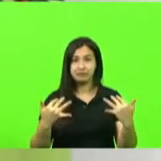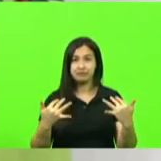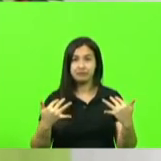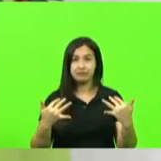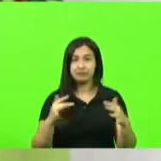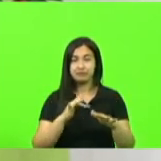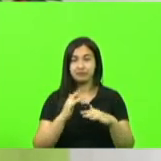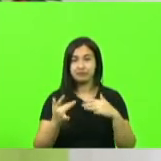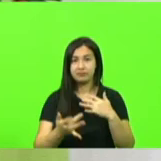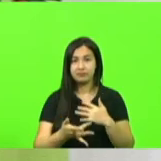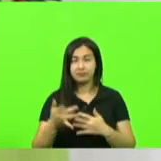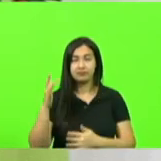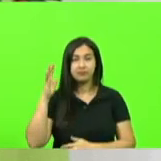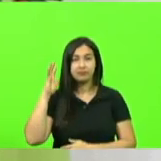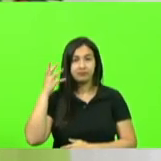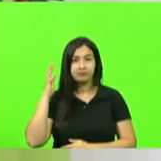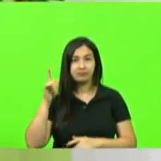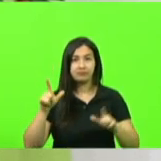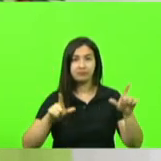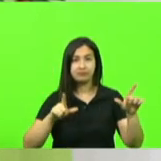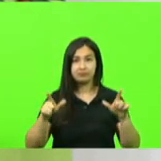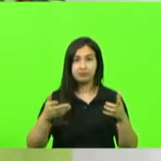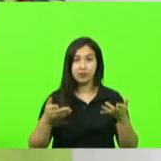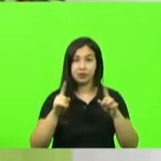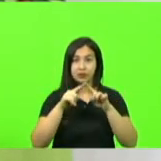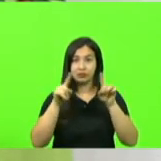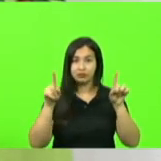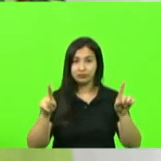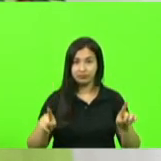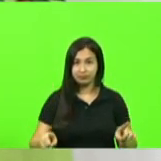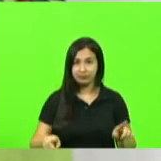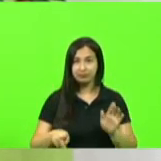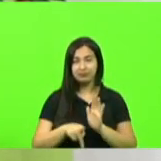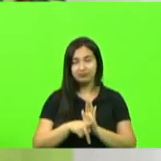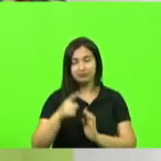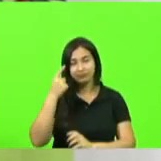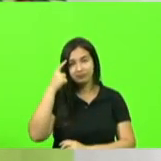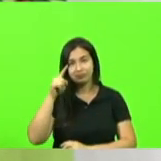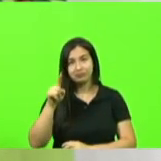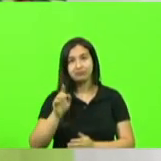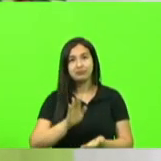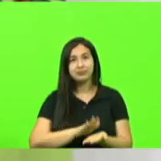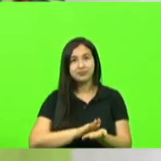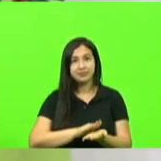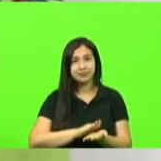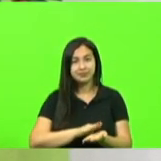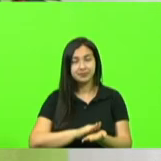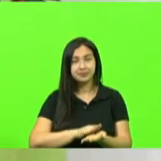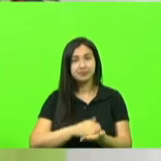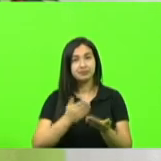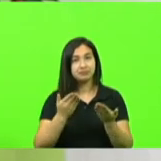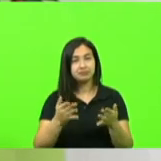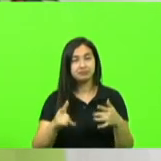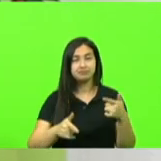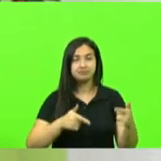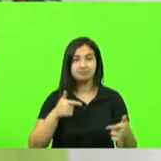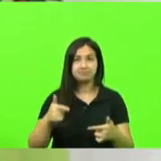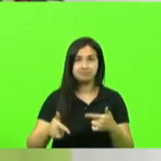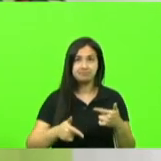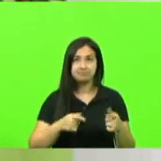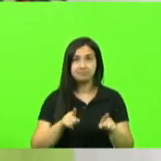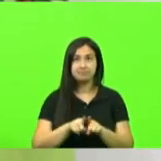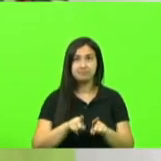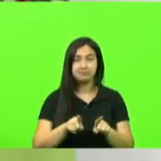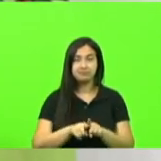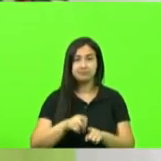canais respectivos aos servidores hoje o dia do servidor público parabéns pela sua atividade também o pessoal